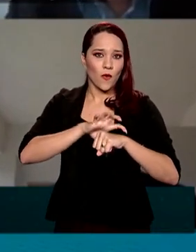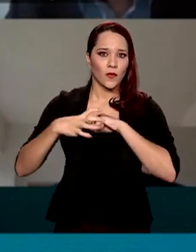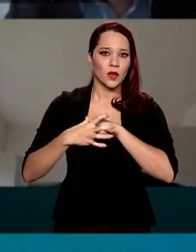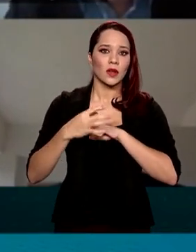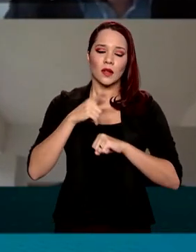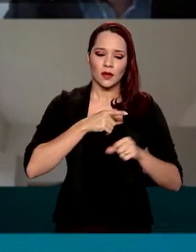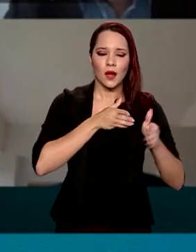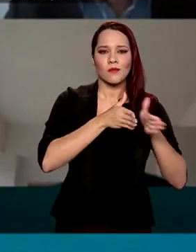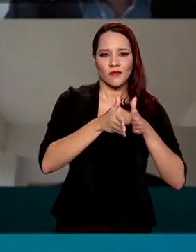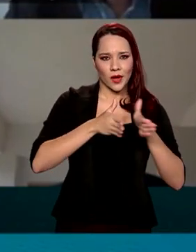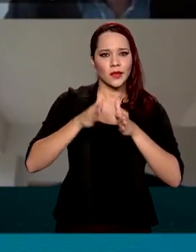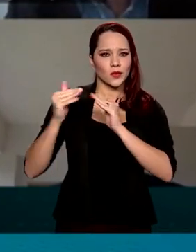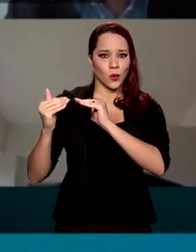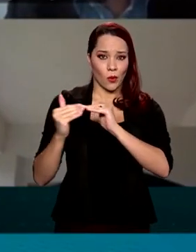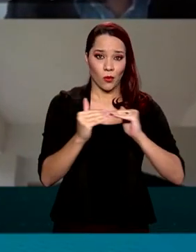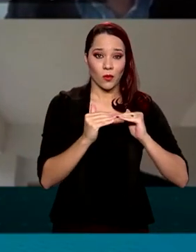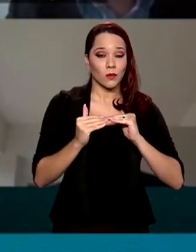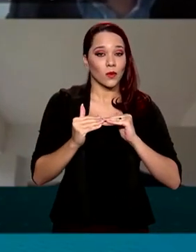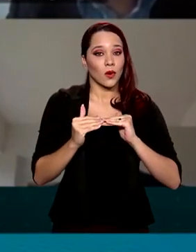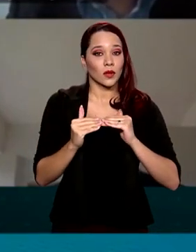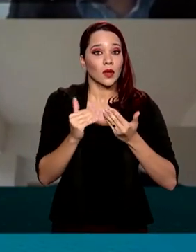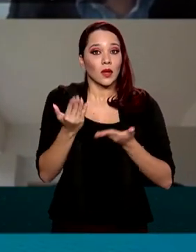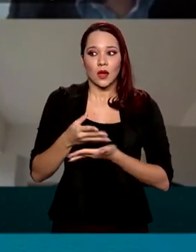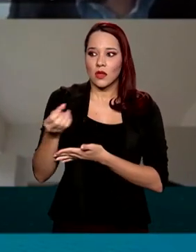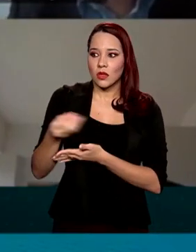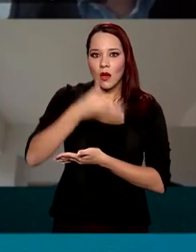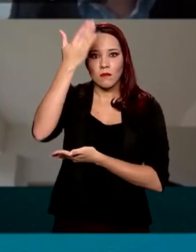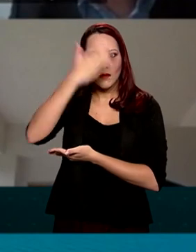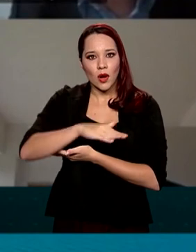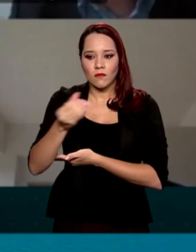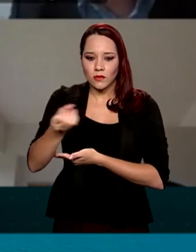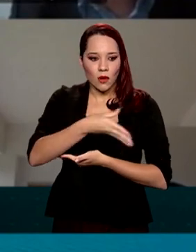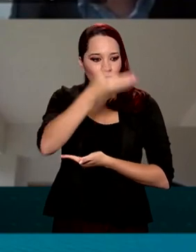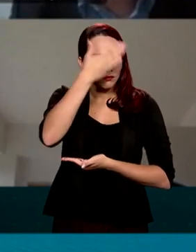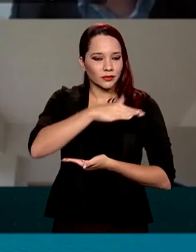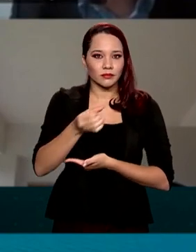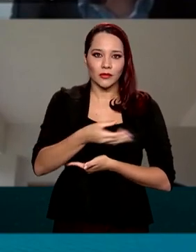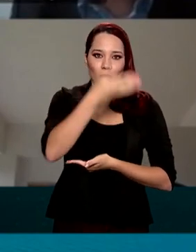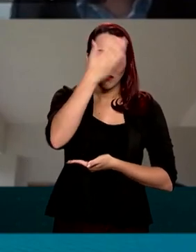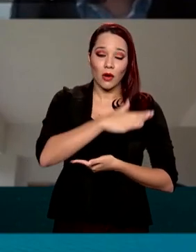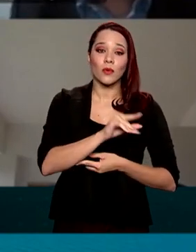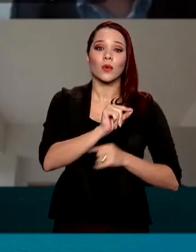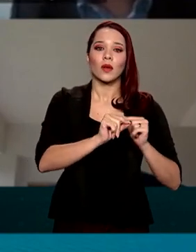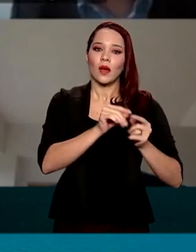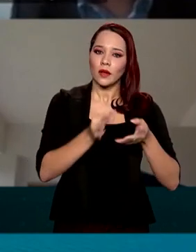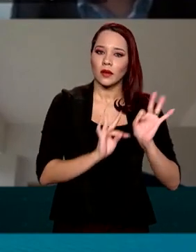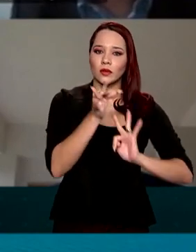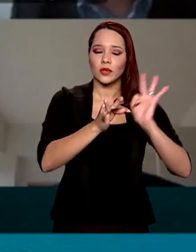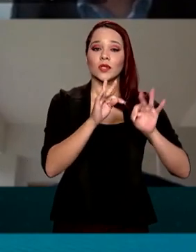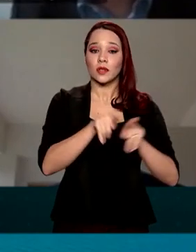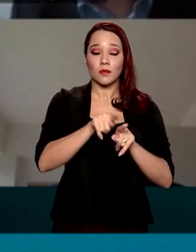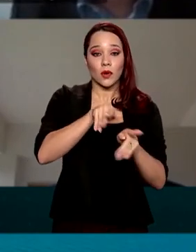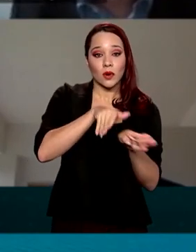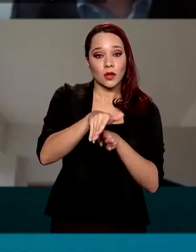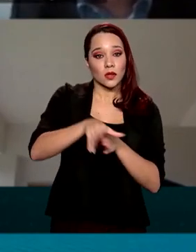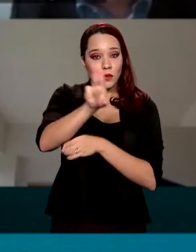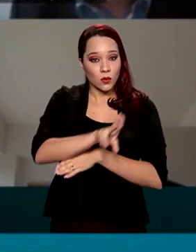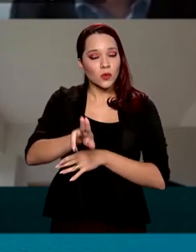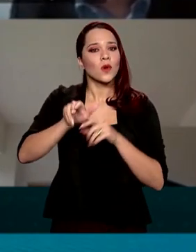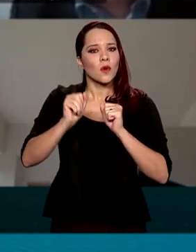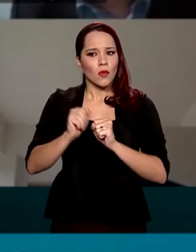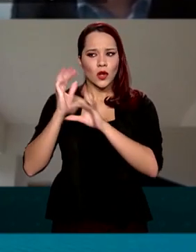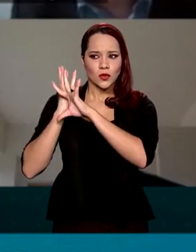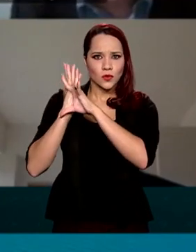em fase de consolidação. E à medida que novas evidências forem disponibilizadas, as tecnologias e orientações sobre seu uso podem ser